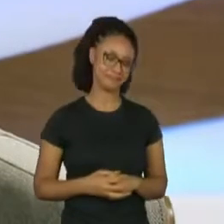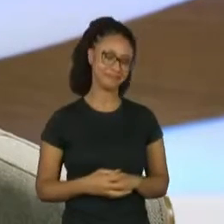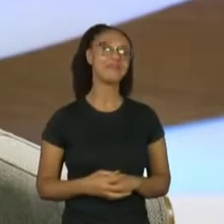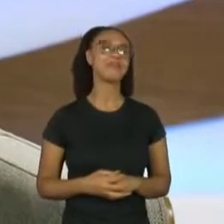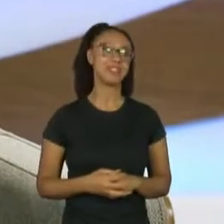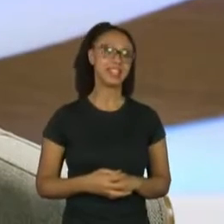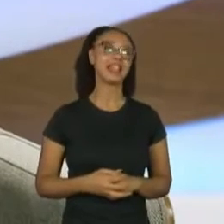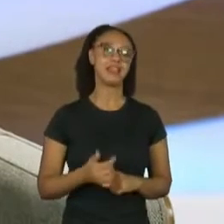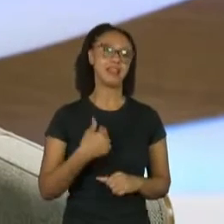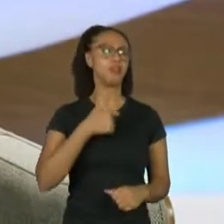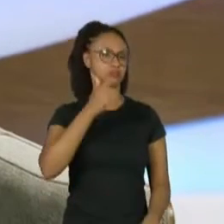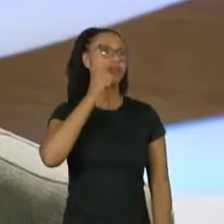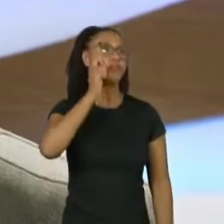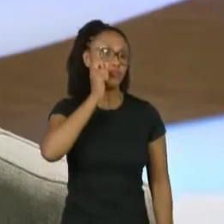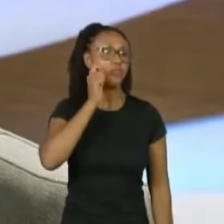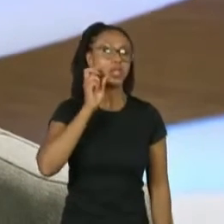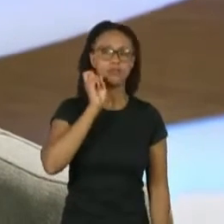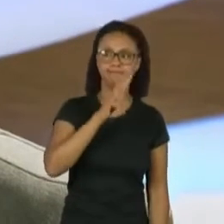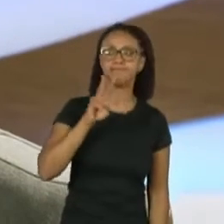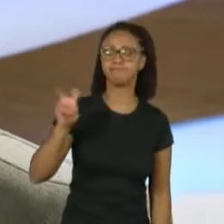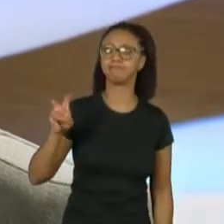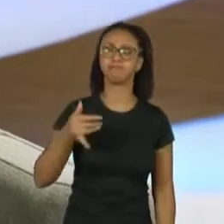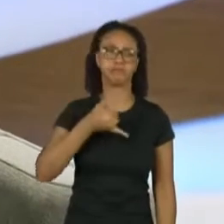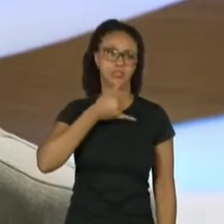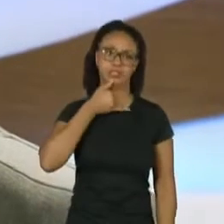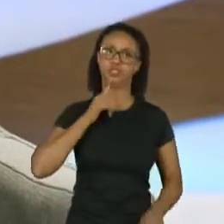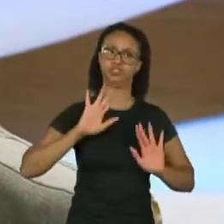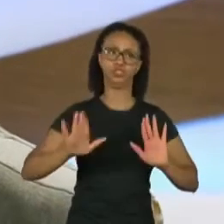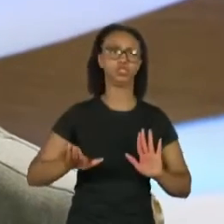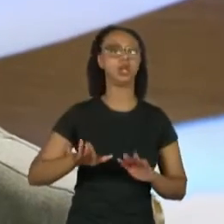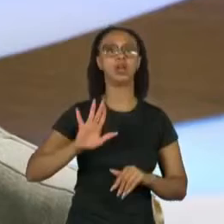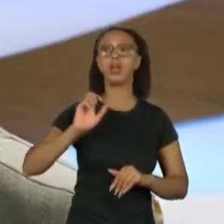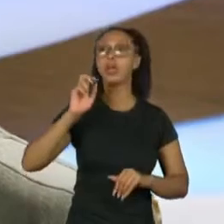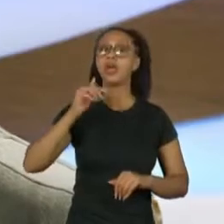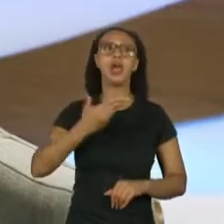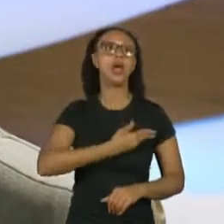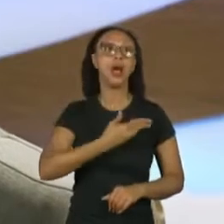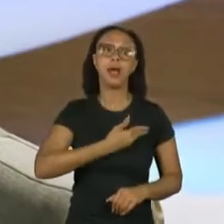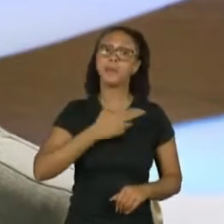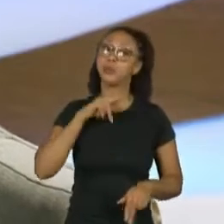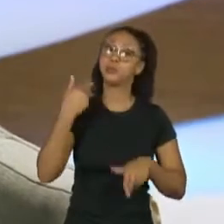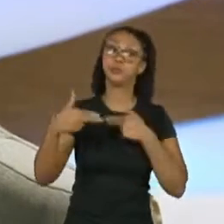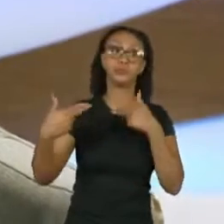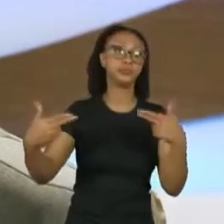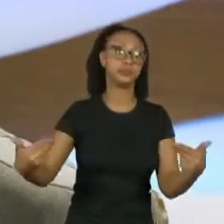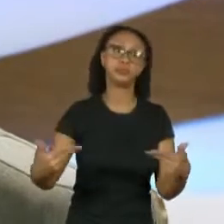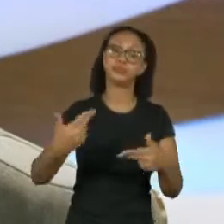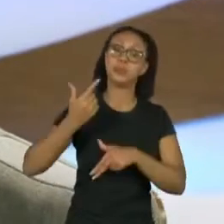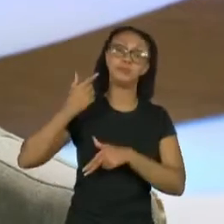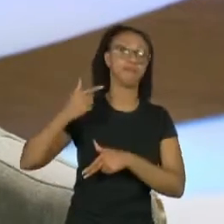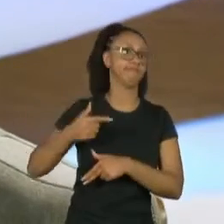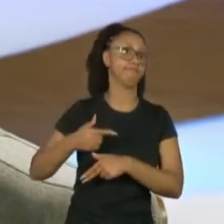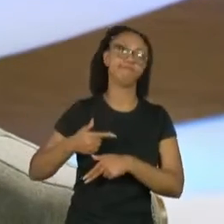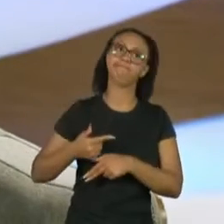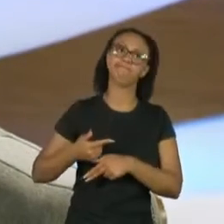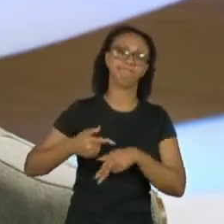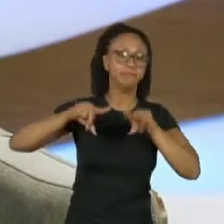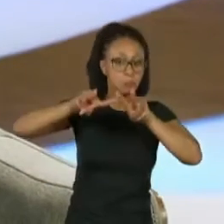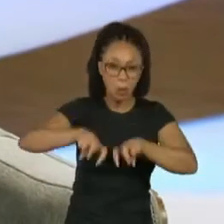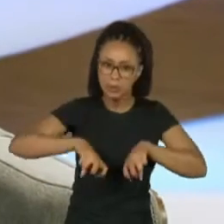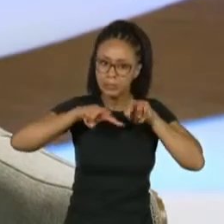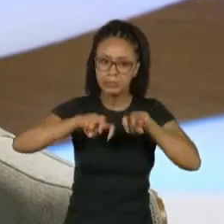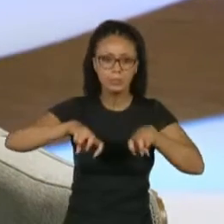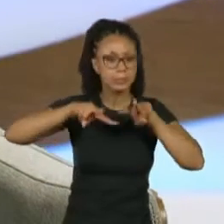cenas tristes, perdas de amigos que foram muito fundo, né?